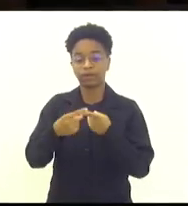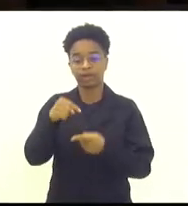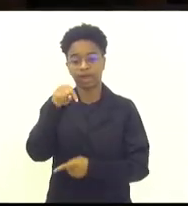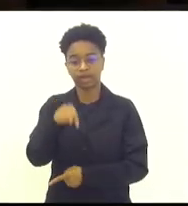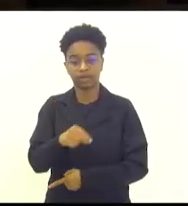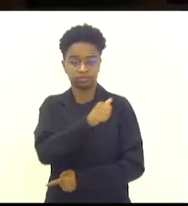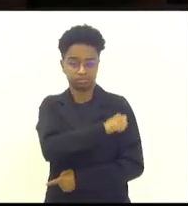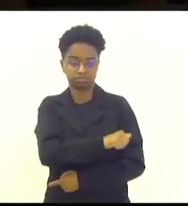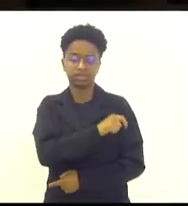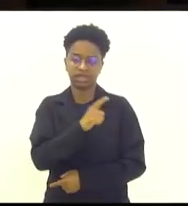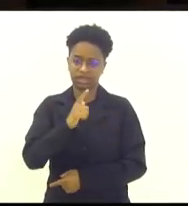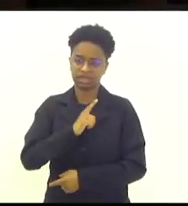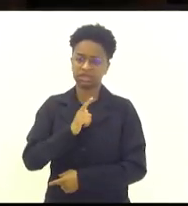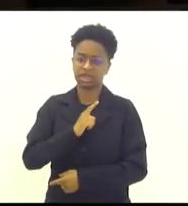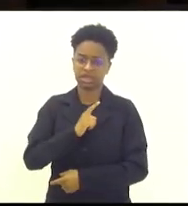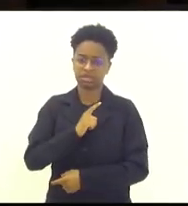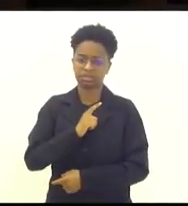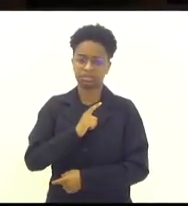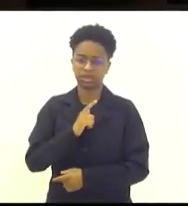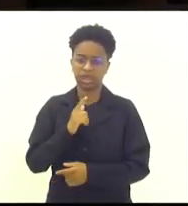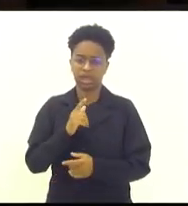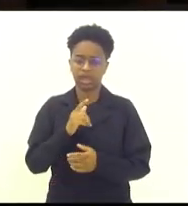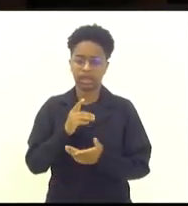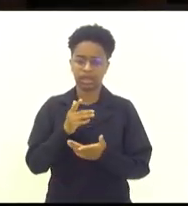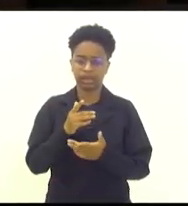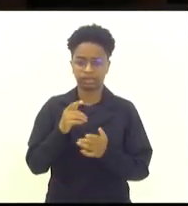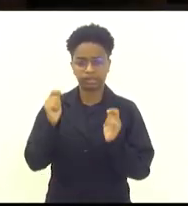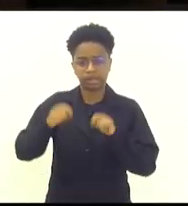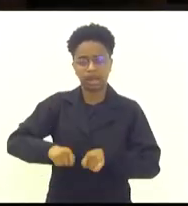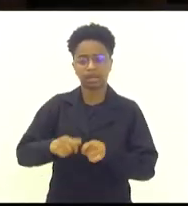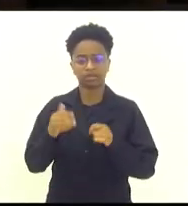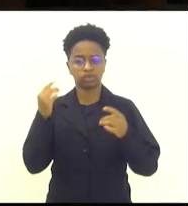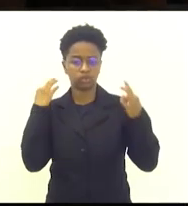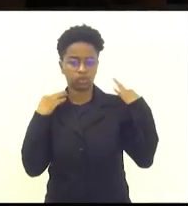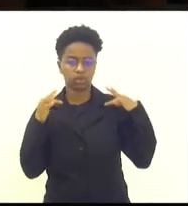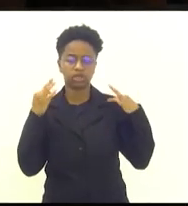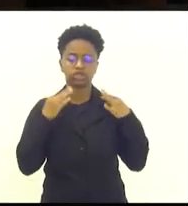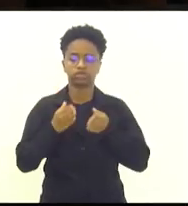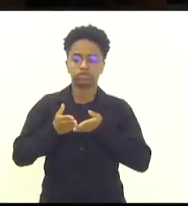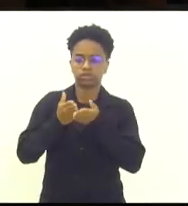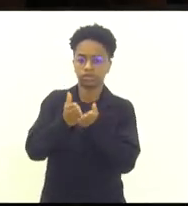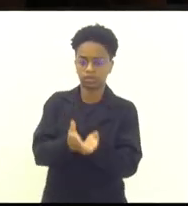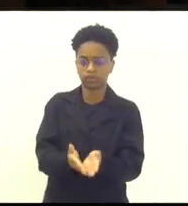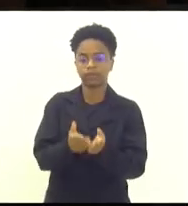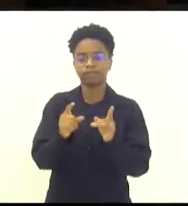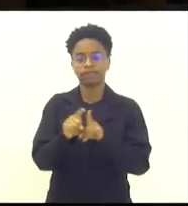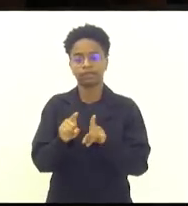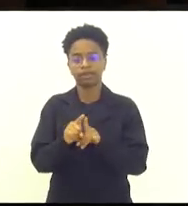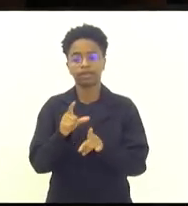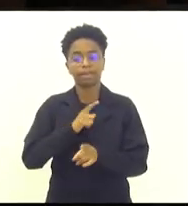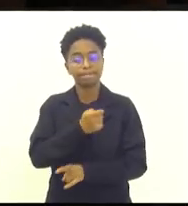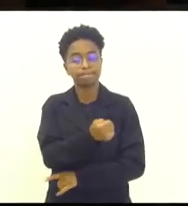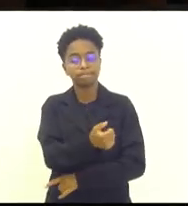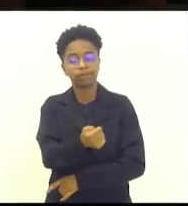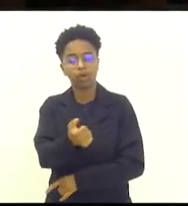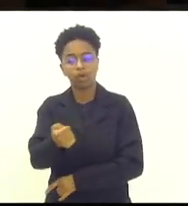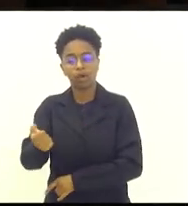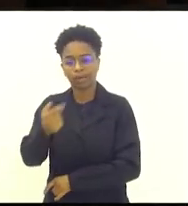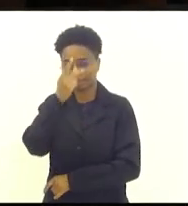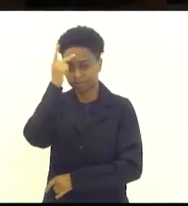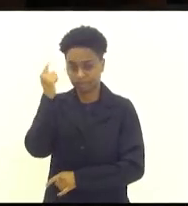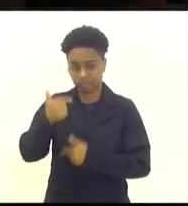para o turismo náutico, para o desenvolvimento da parte náutica com lanchas, embarcações, e temos poucas mãos de obra